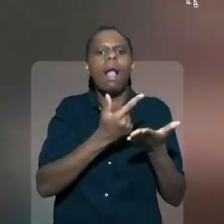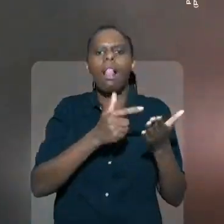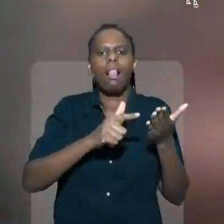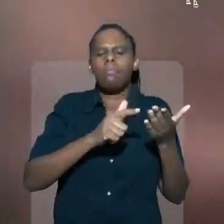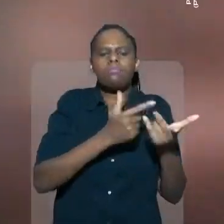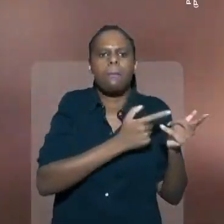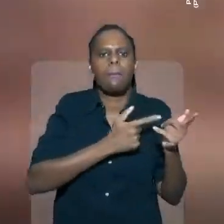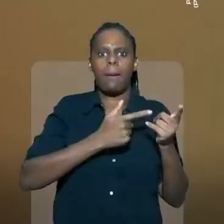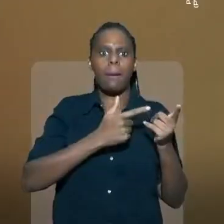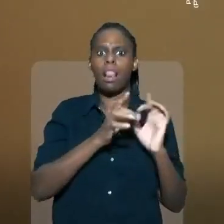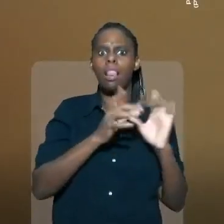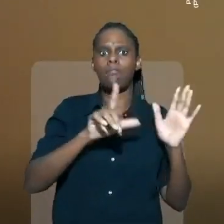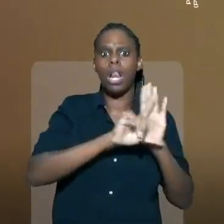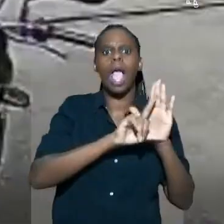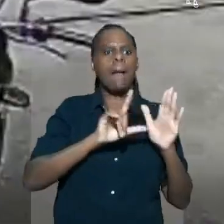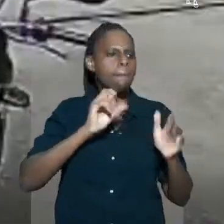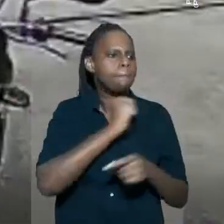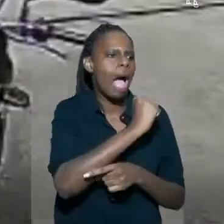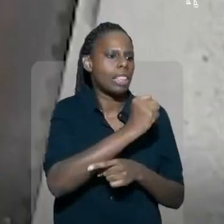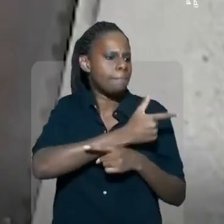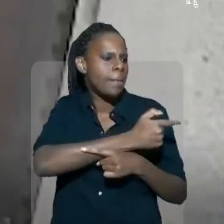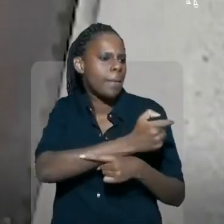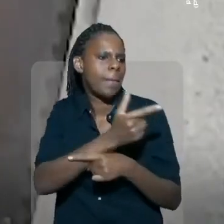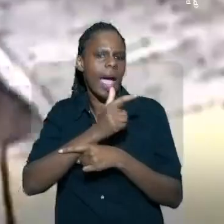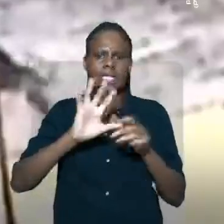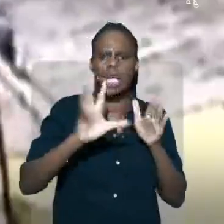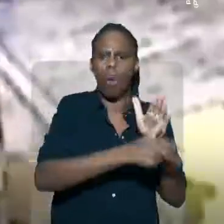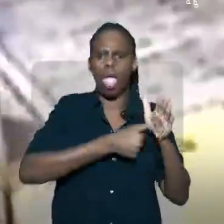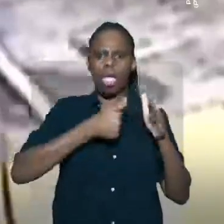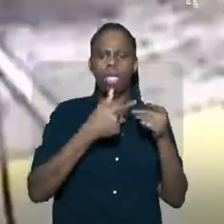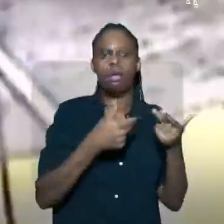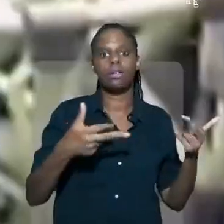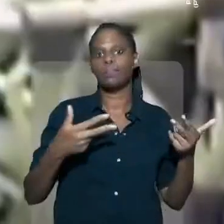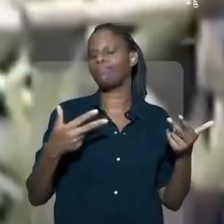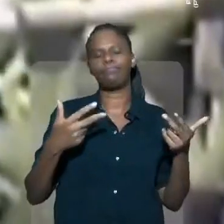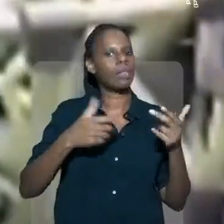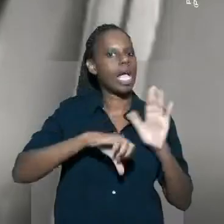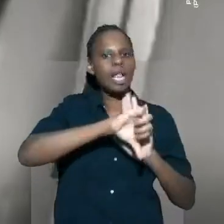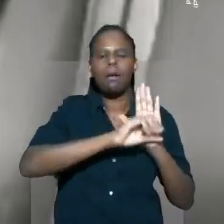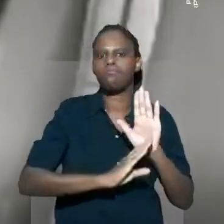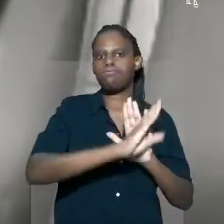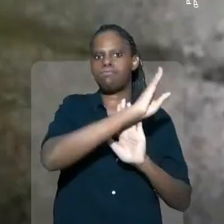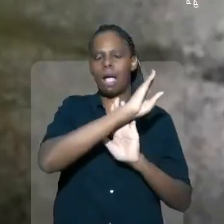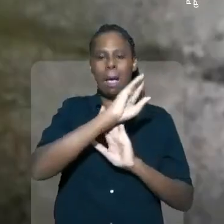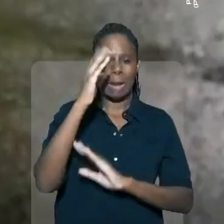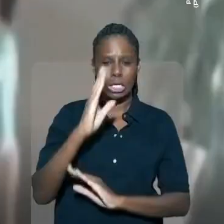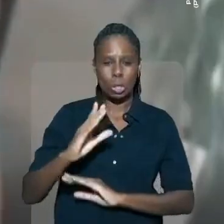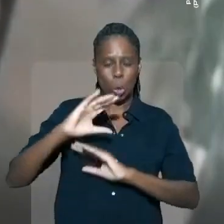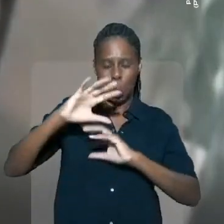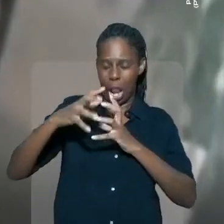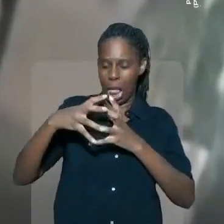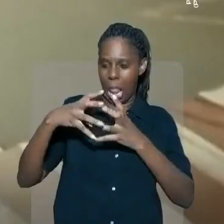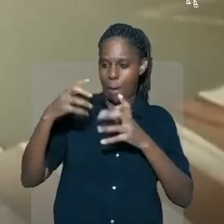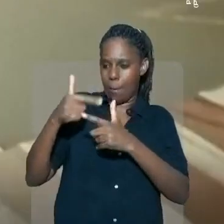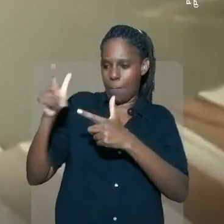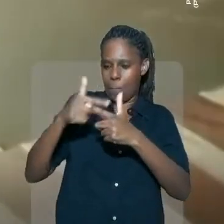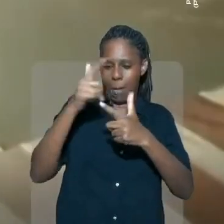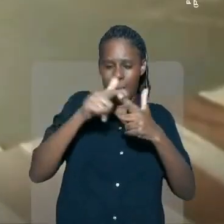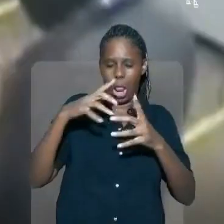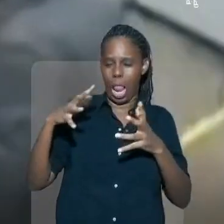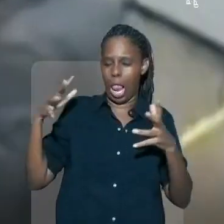compram armas legalizadas e matam, assaltam, sequestram. O crime aumentou. O Brasil virou uma bomba relógio.